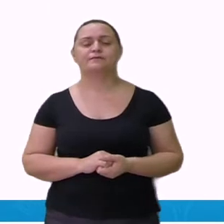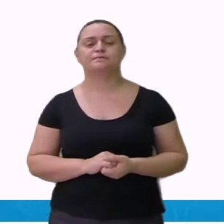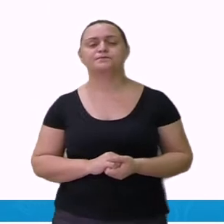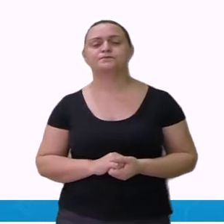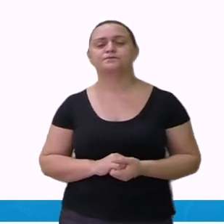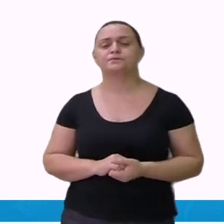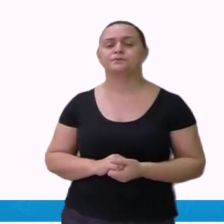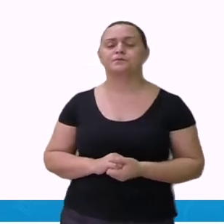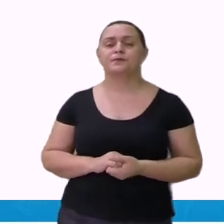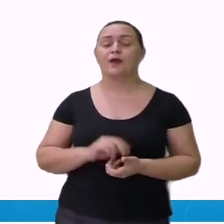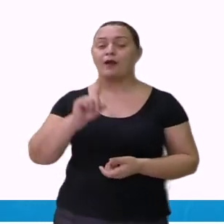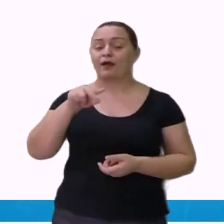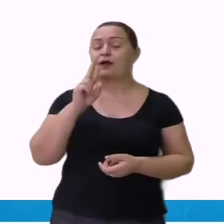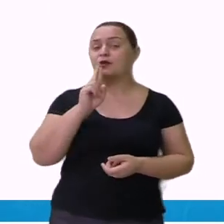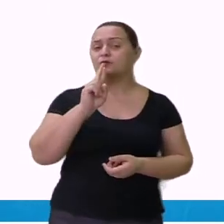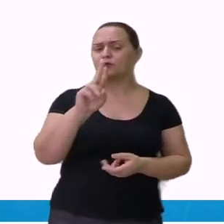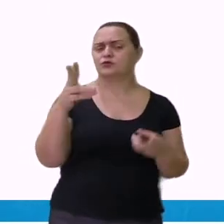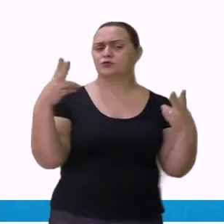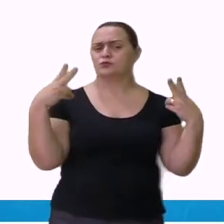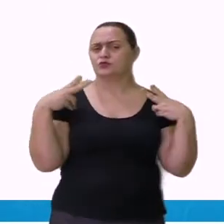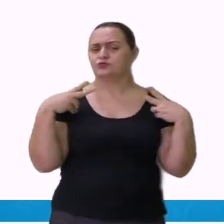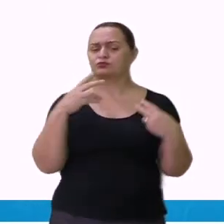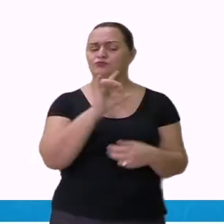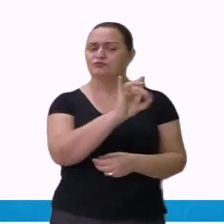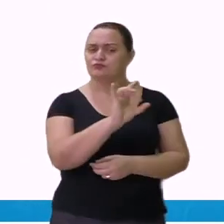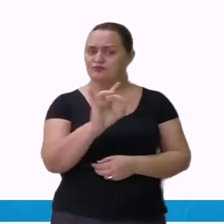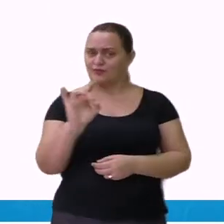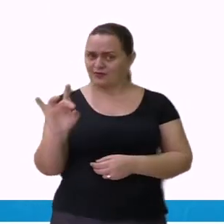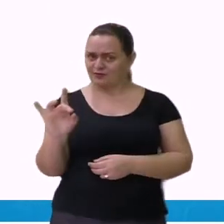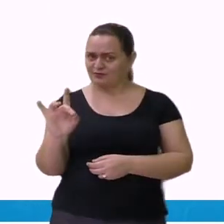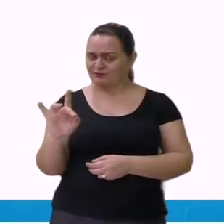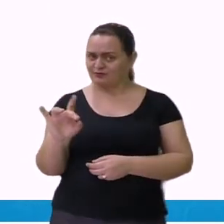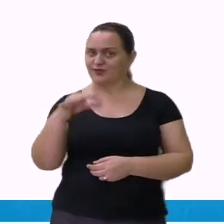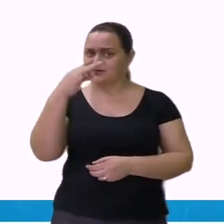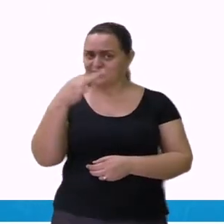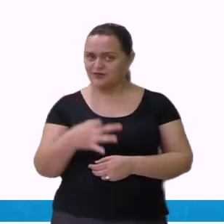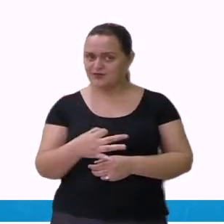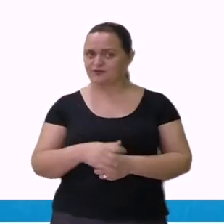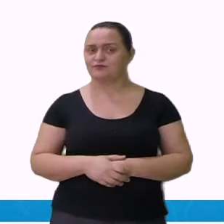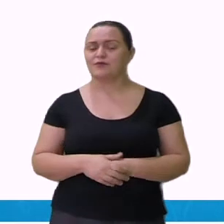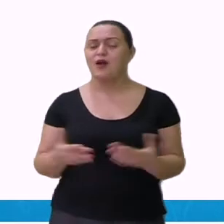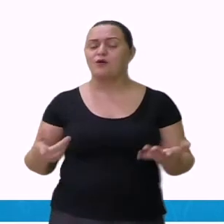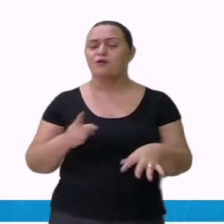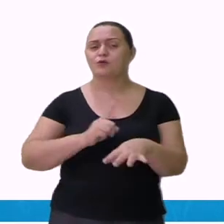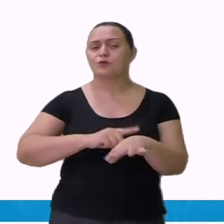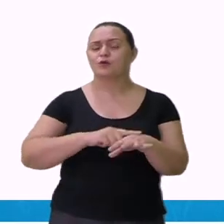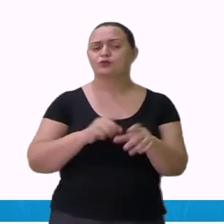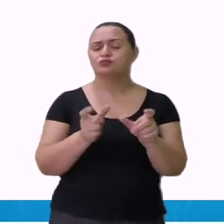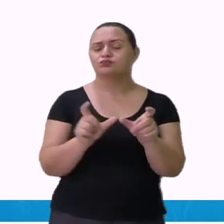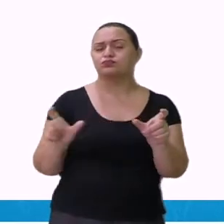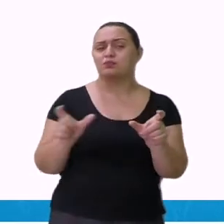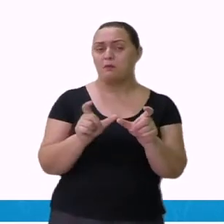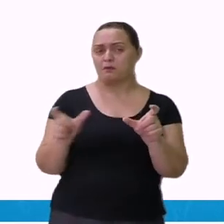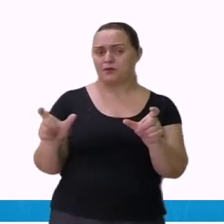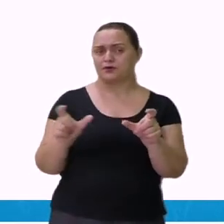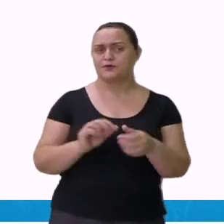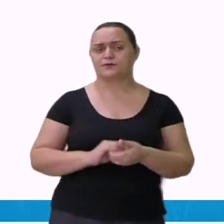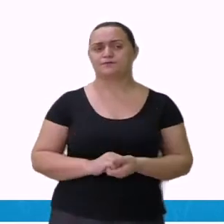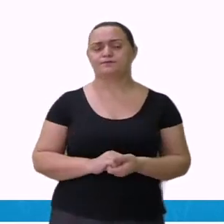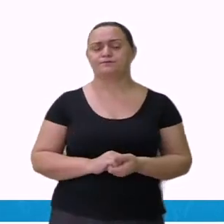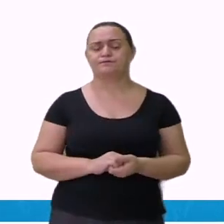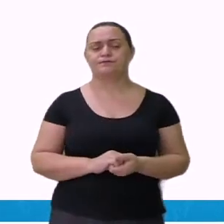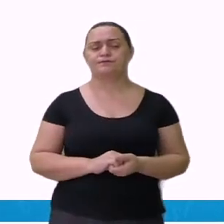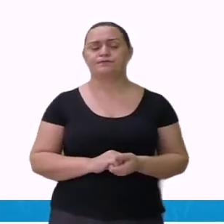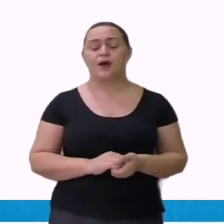pessoais. Momento gramática. Esse eu gosto muito. Leia esta frase.